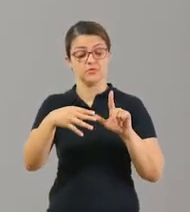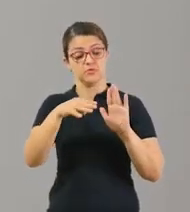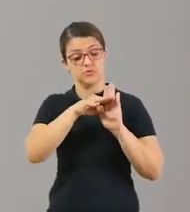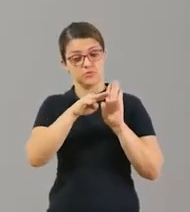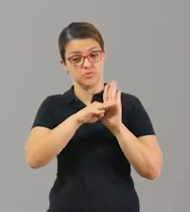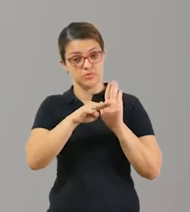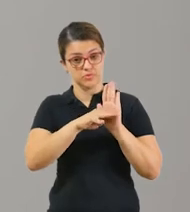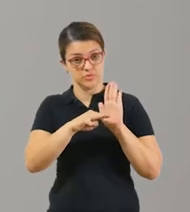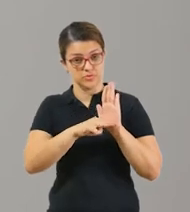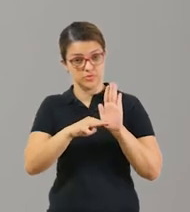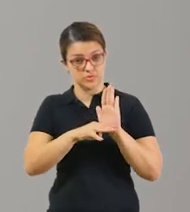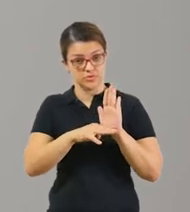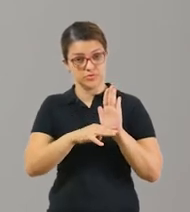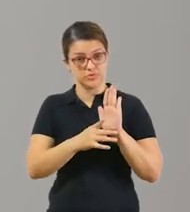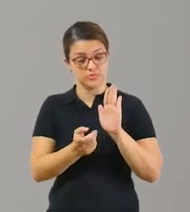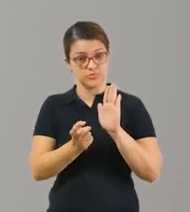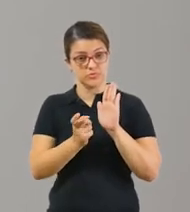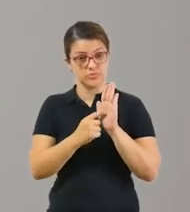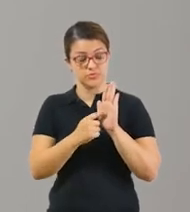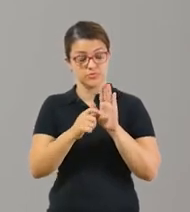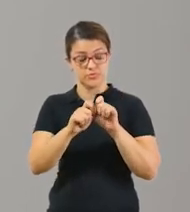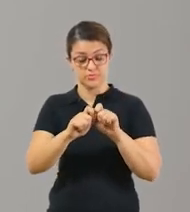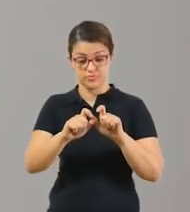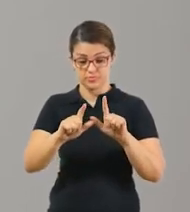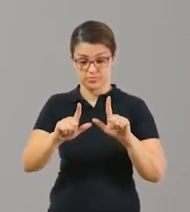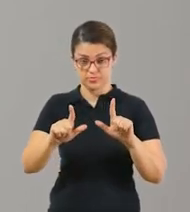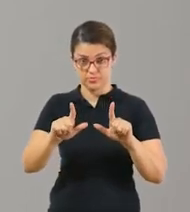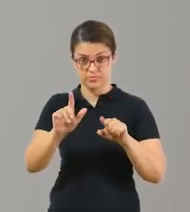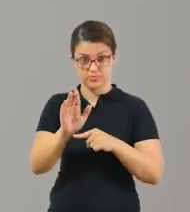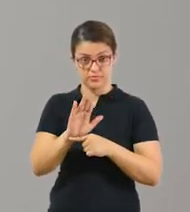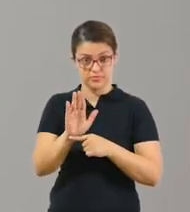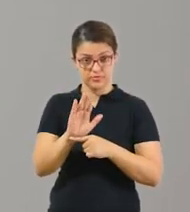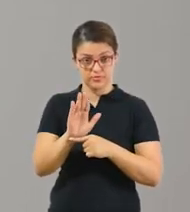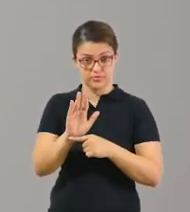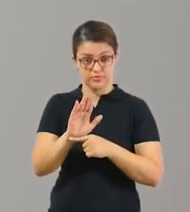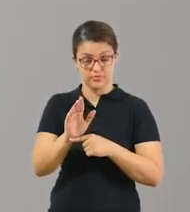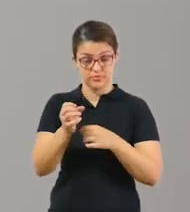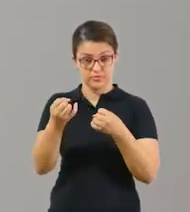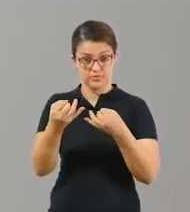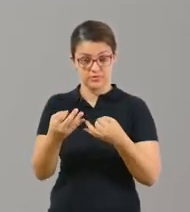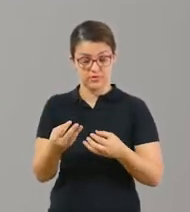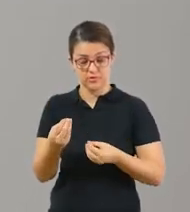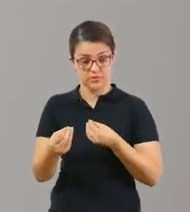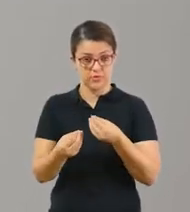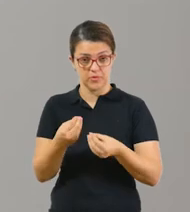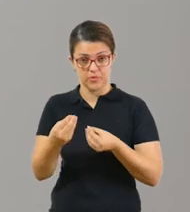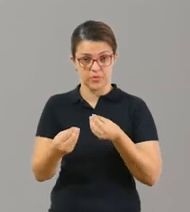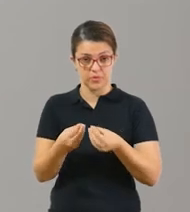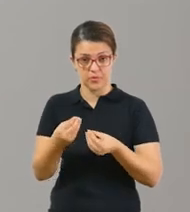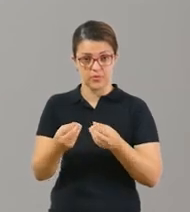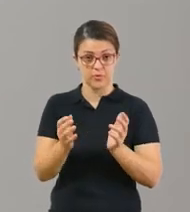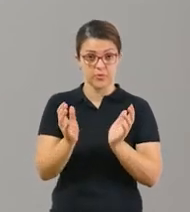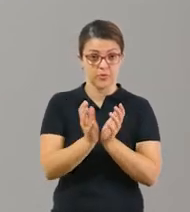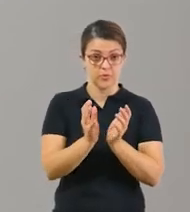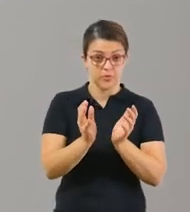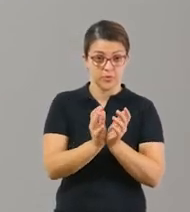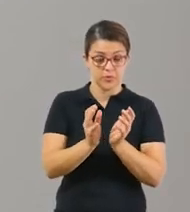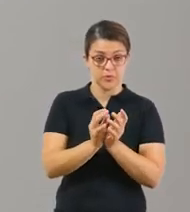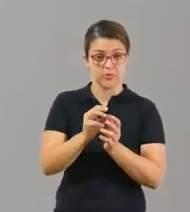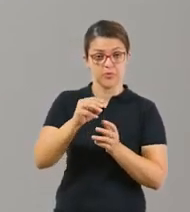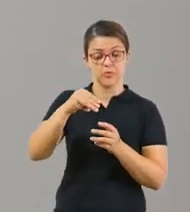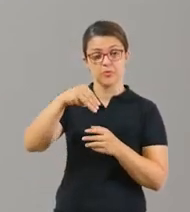site um link para ter acesso a um vídeo e nesse vídeo vai estar explicando sobre os alimentos de origem mineral,